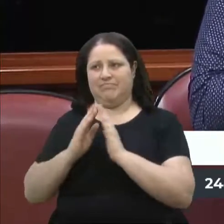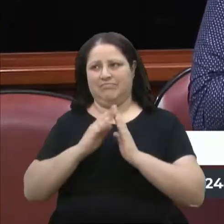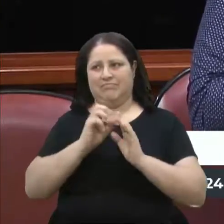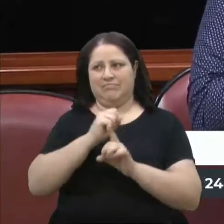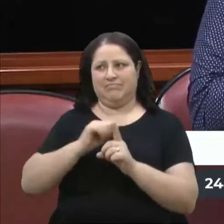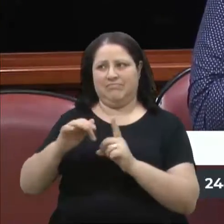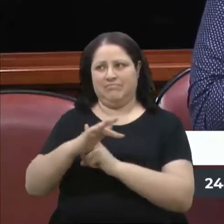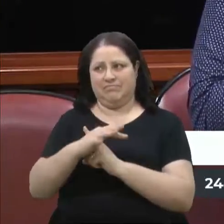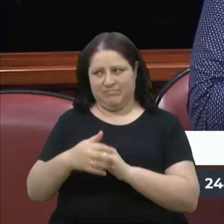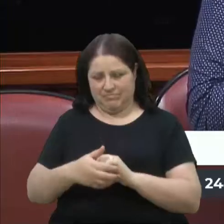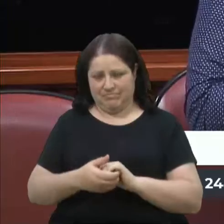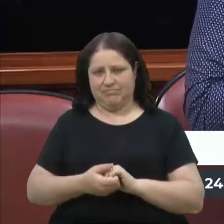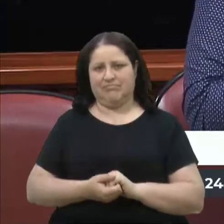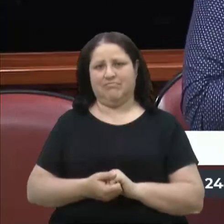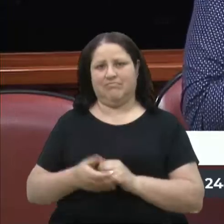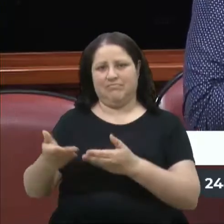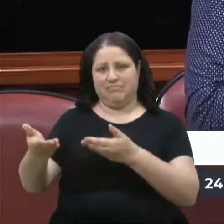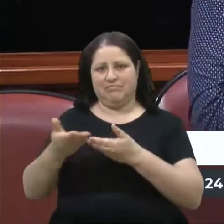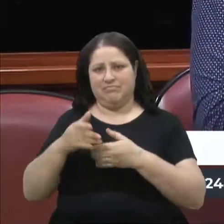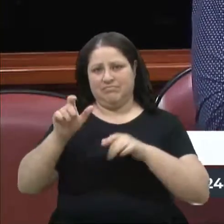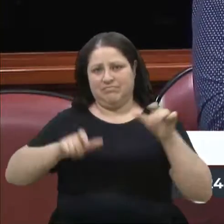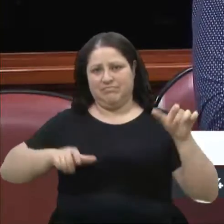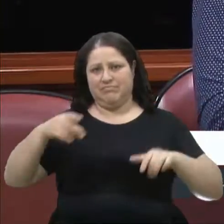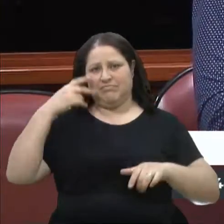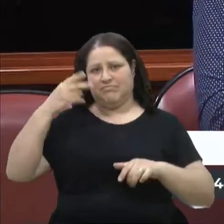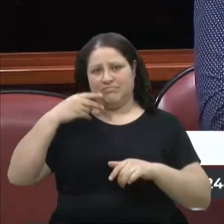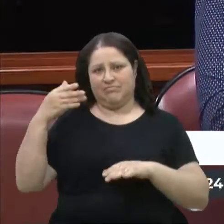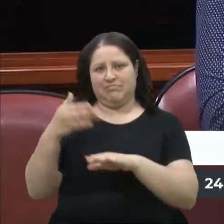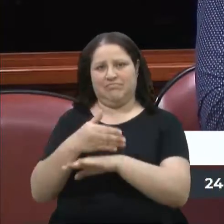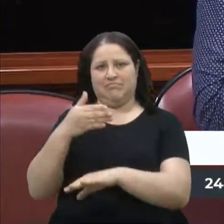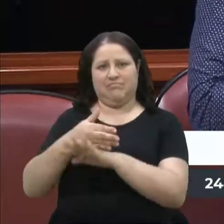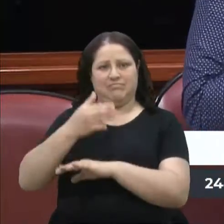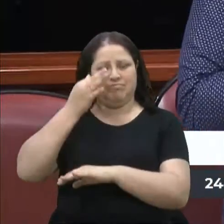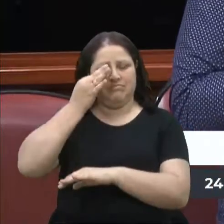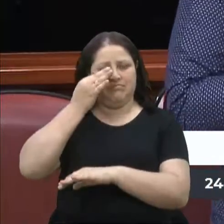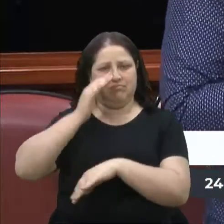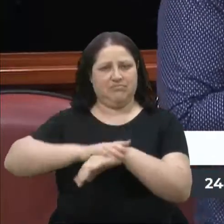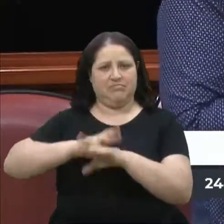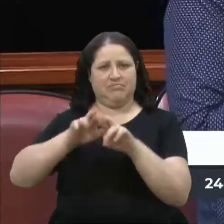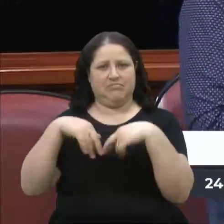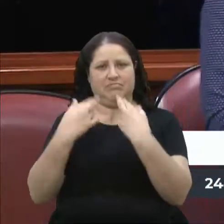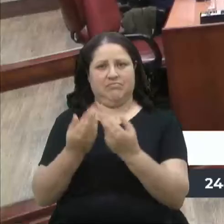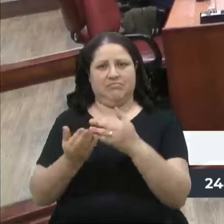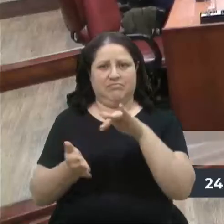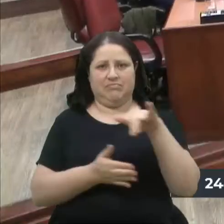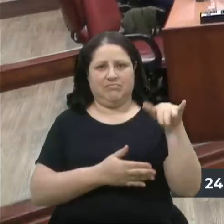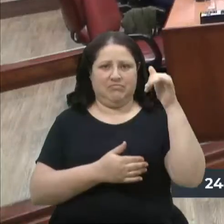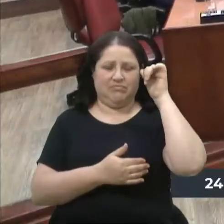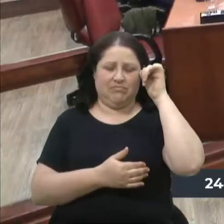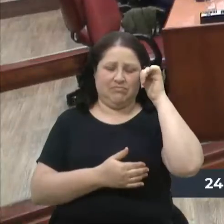social. Então, convido também os vereadores para se fazerem presentes nesse momento. Era isso, obrigado, presidente.